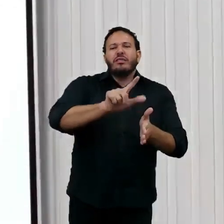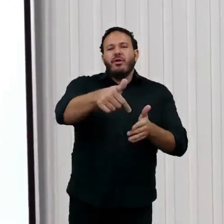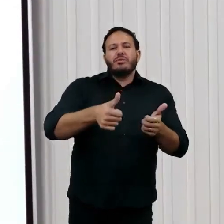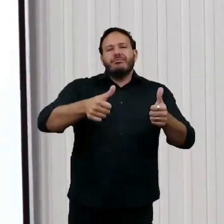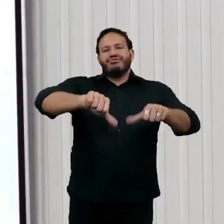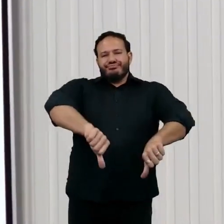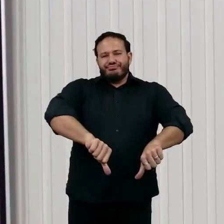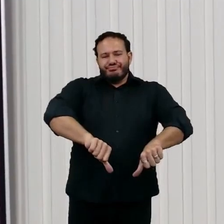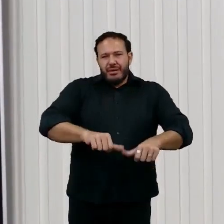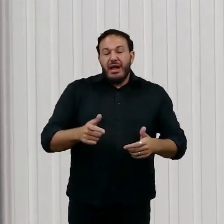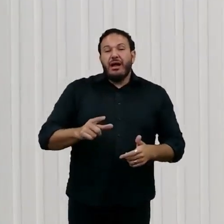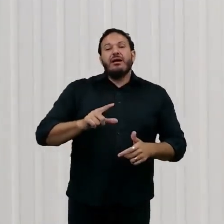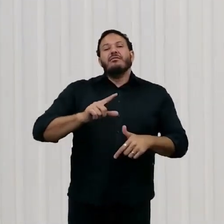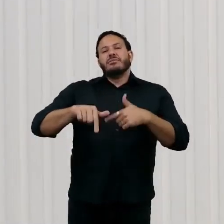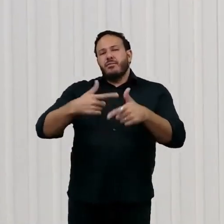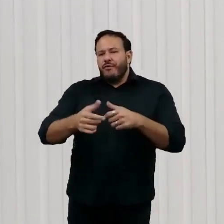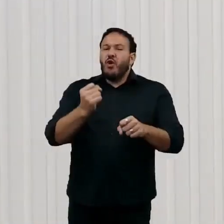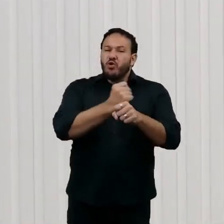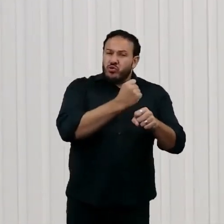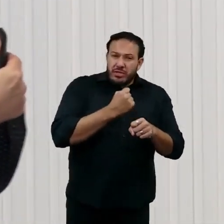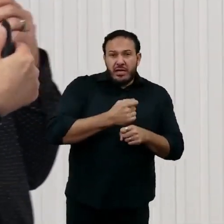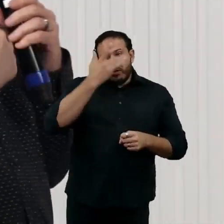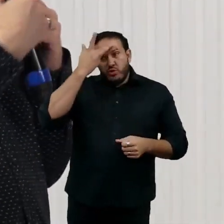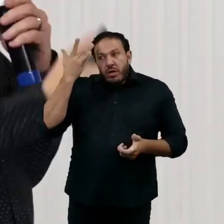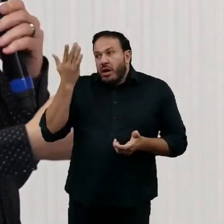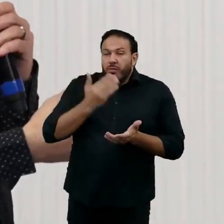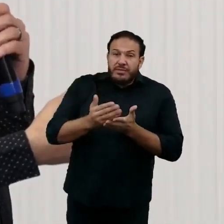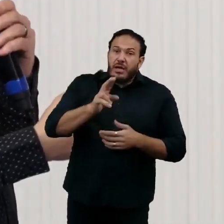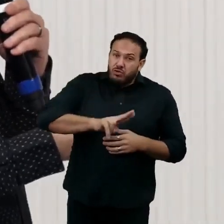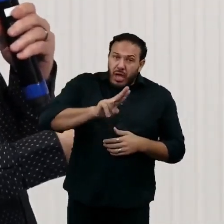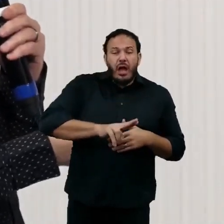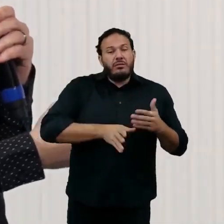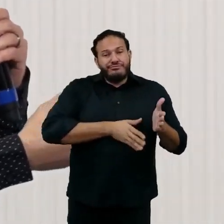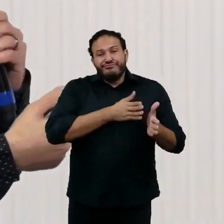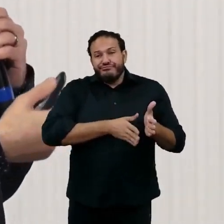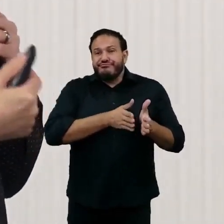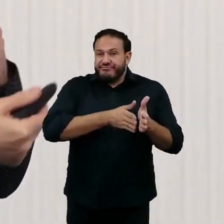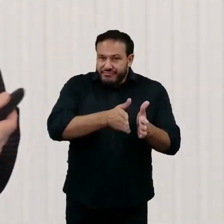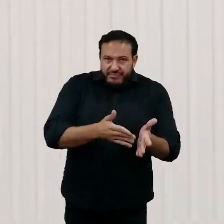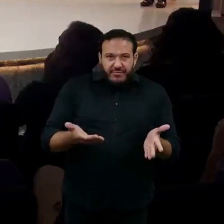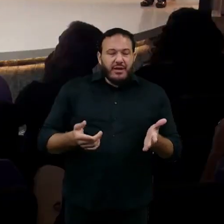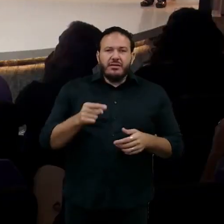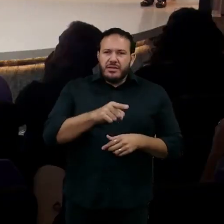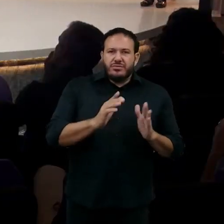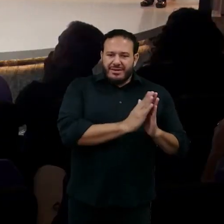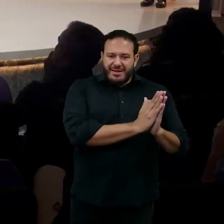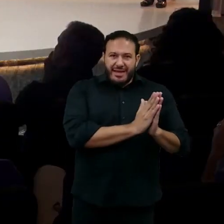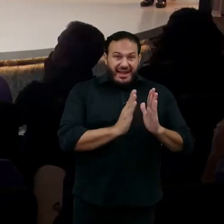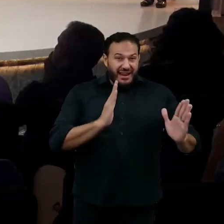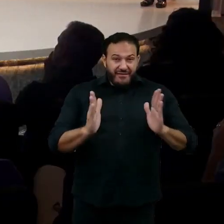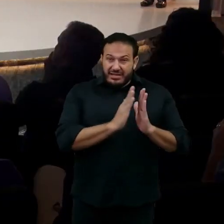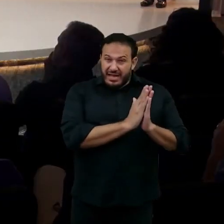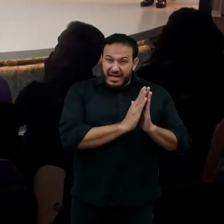infraestrutura foi construída e as pessoas começaram a utilizar ferrovias. Então, tem a fase do hype e um